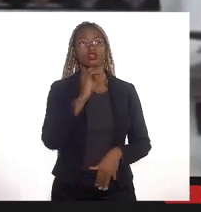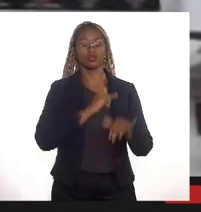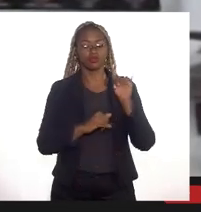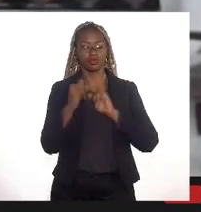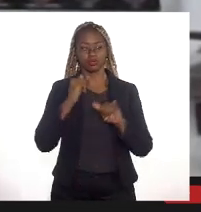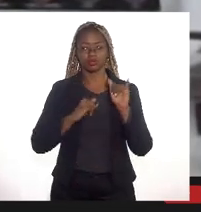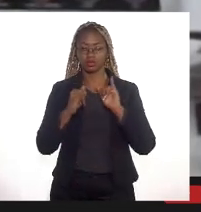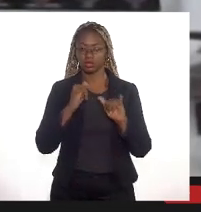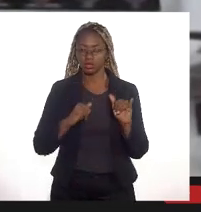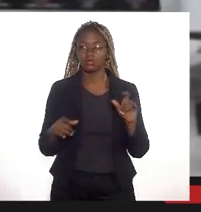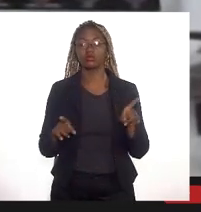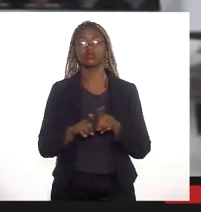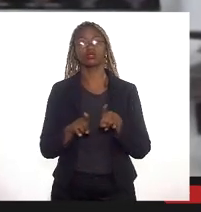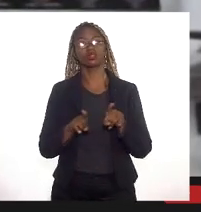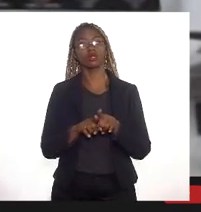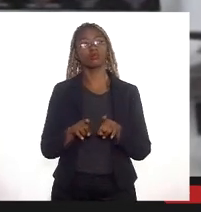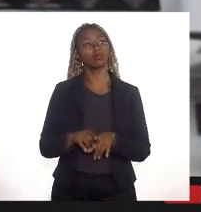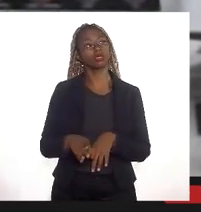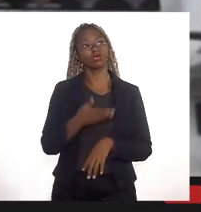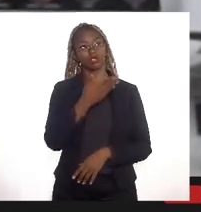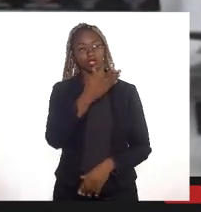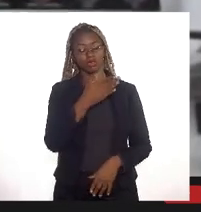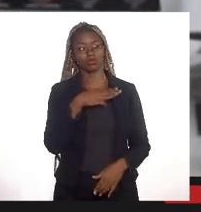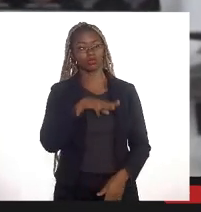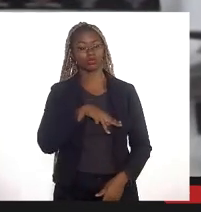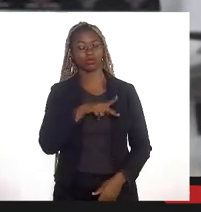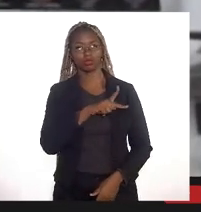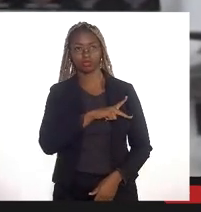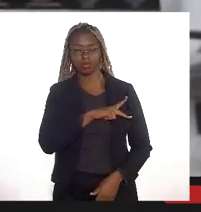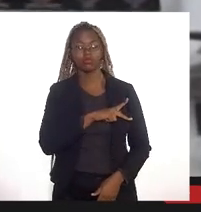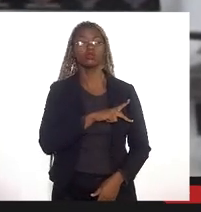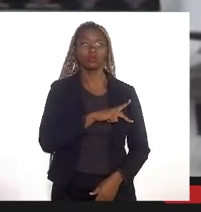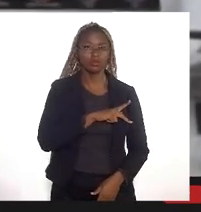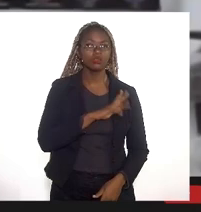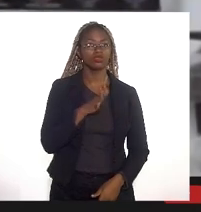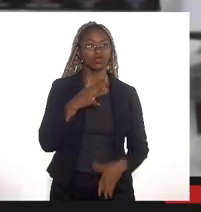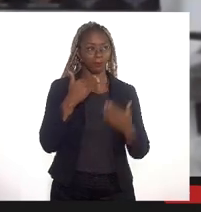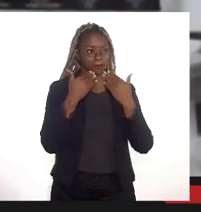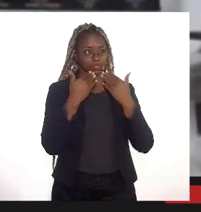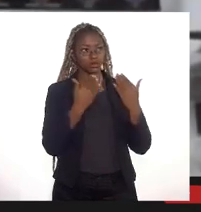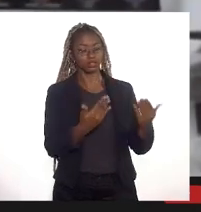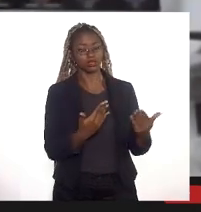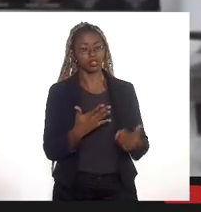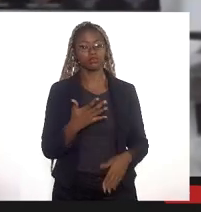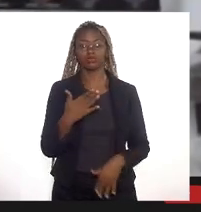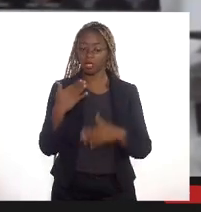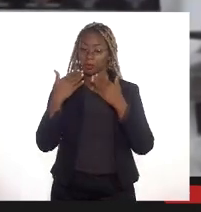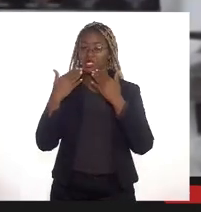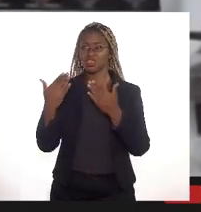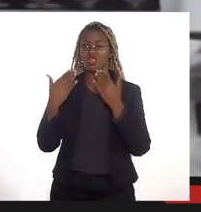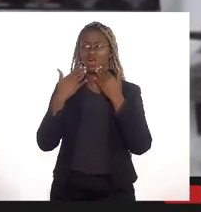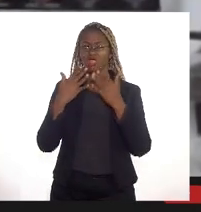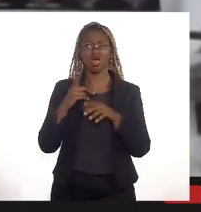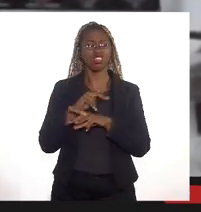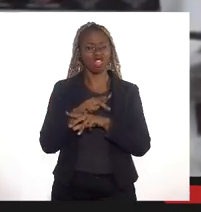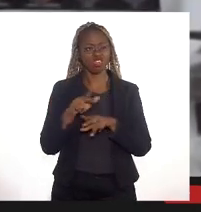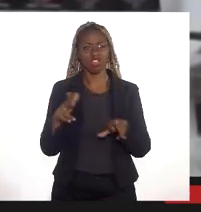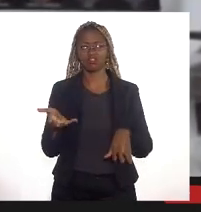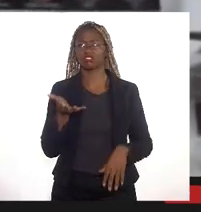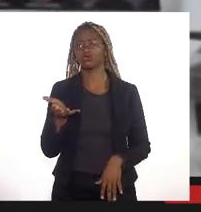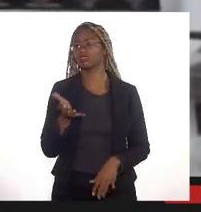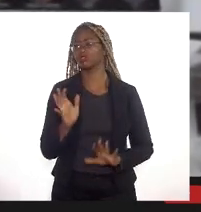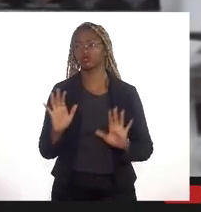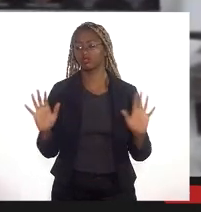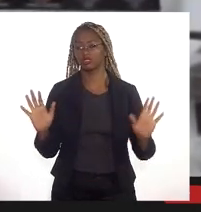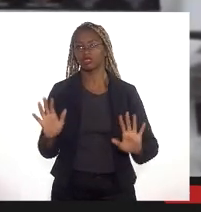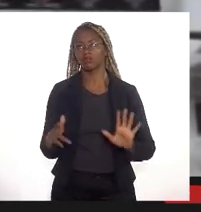do Dr. Júlio José já tem acesso nós já fizemos essa apresentação para ele e falamos quantas foi necessário para que a gente consiga mostrar primeiro